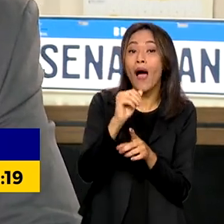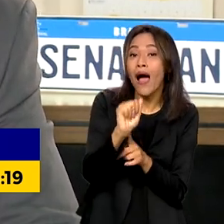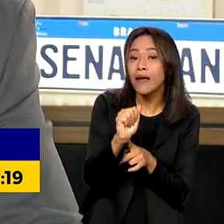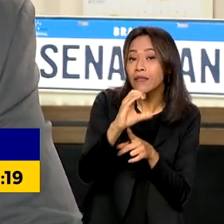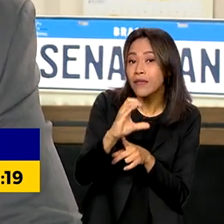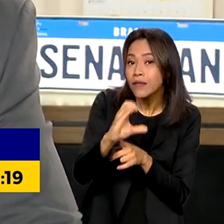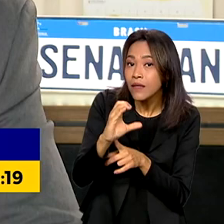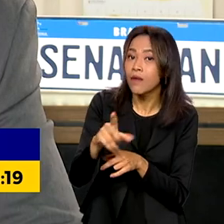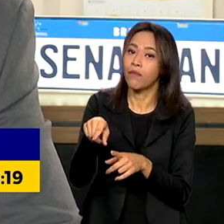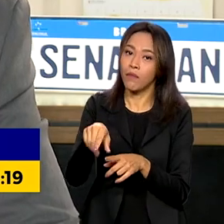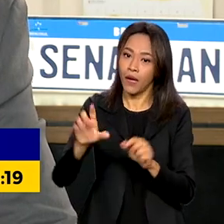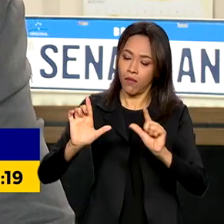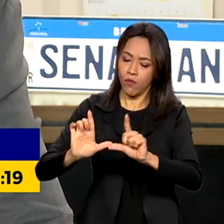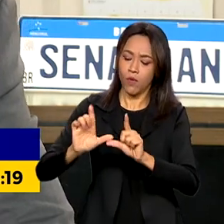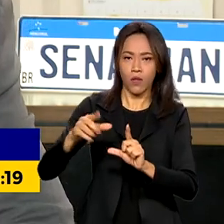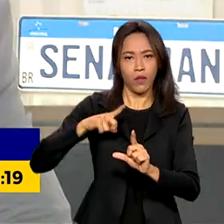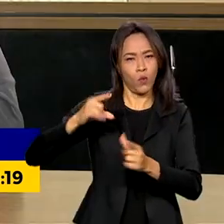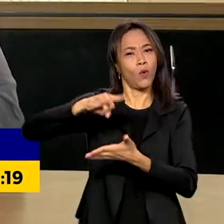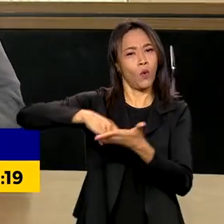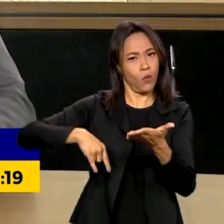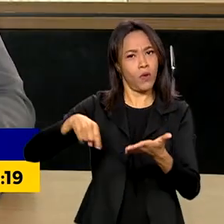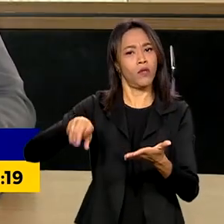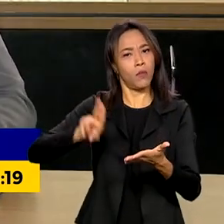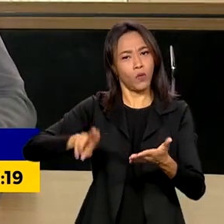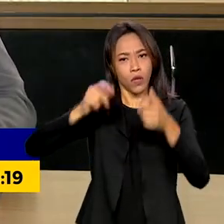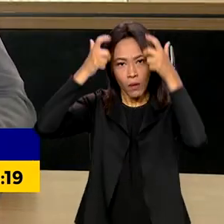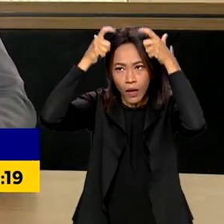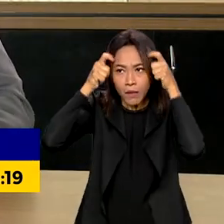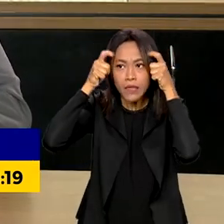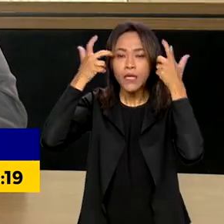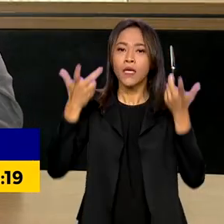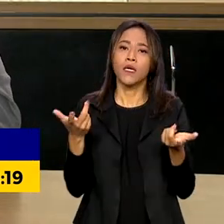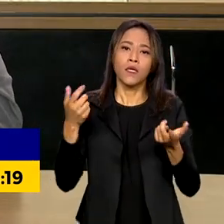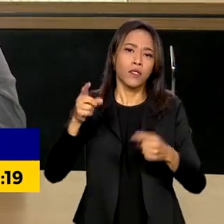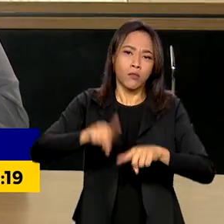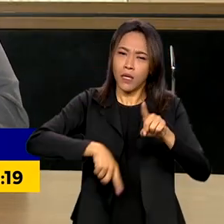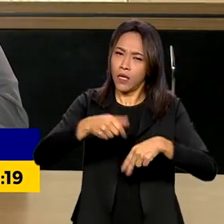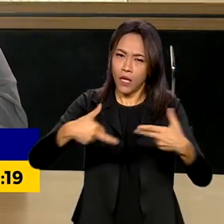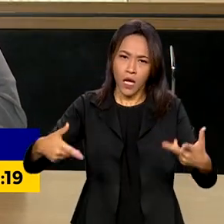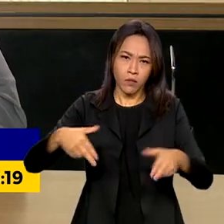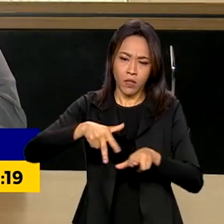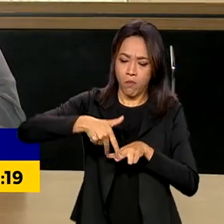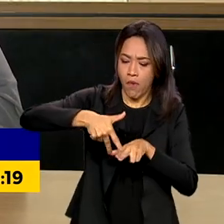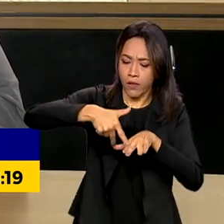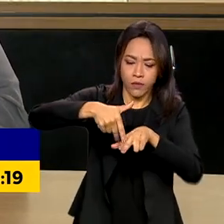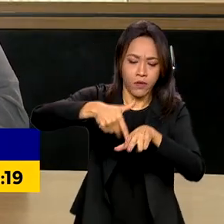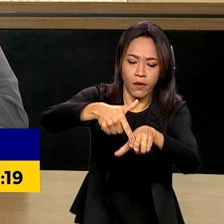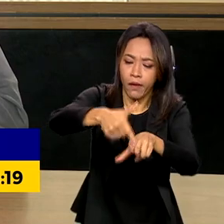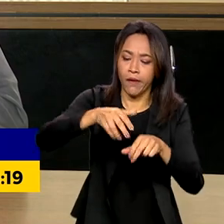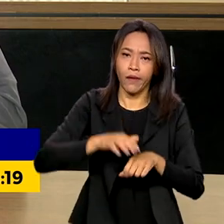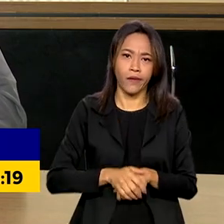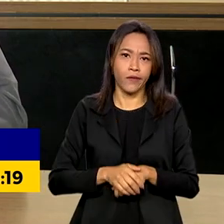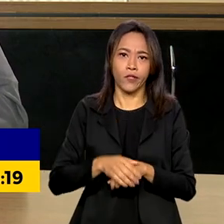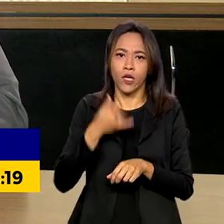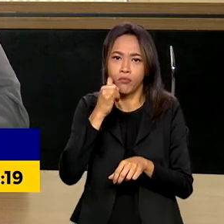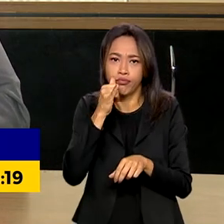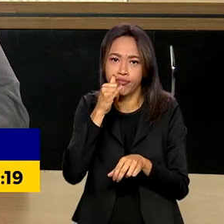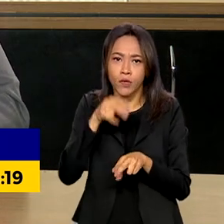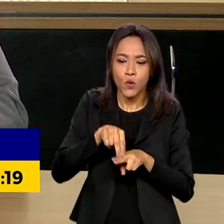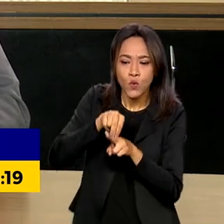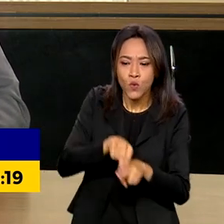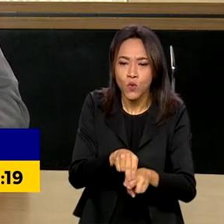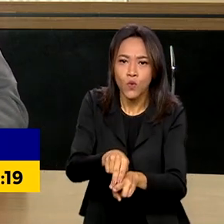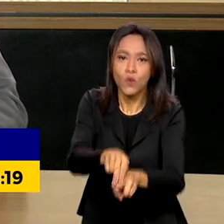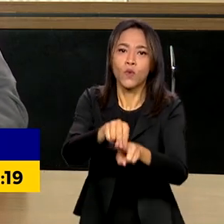pilotar o seu ciclomotor, além de usar o capacete. Todos os outros equipamentos, equipamentos como patinetes, skates elétricos e as próprias